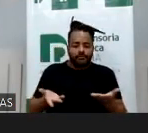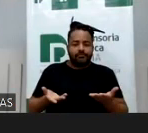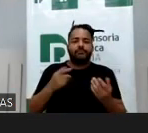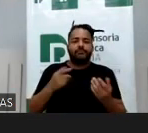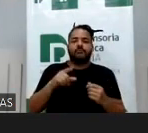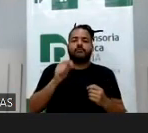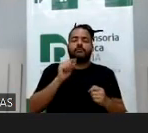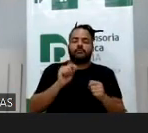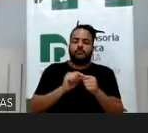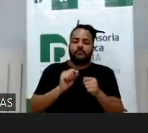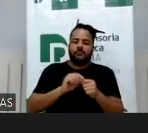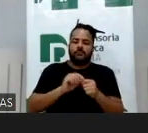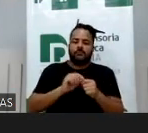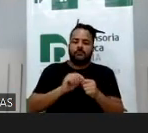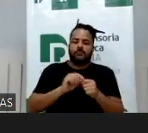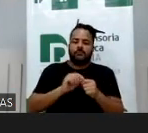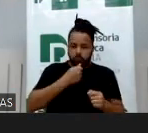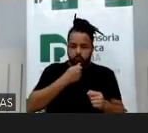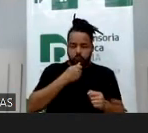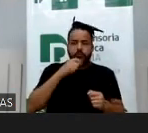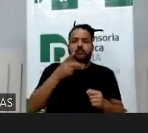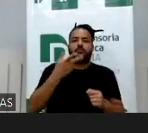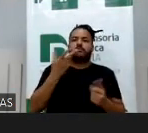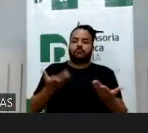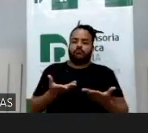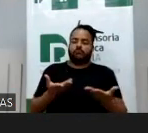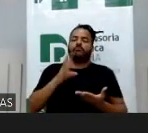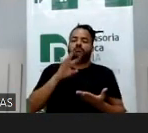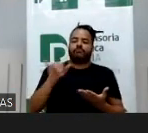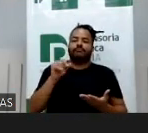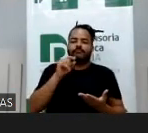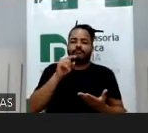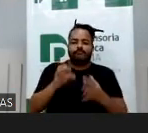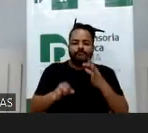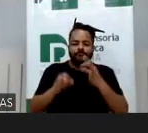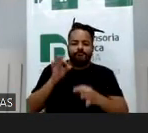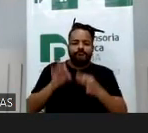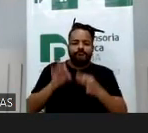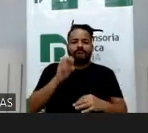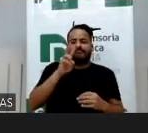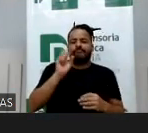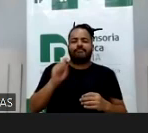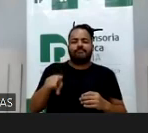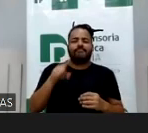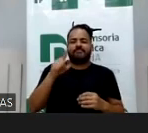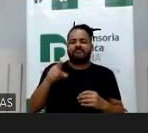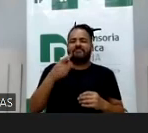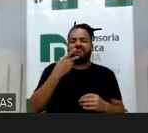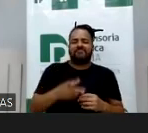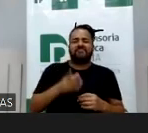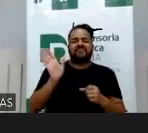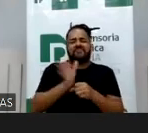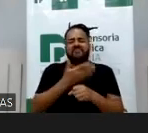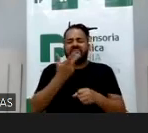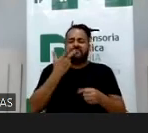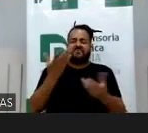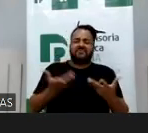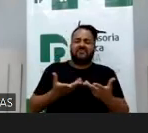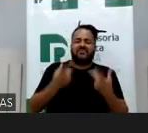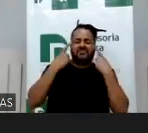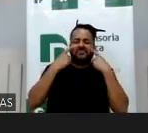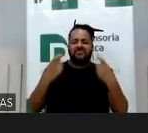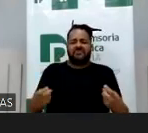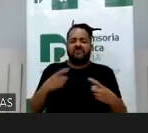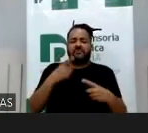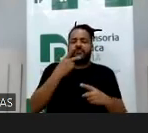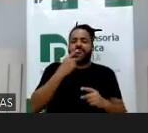partes mesmo, se não tiver jeito, aí você vai submeter ao juiz que tem uns 500 mil casos dele com acusação de abuso sexual, de violência, de não sei o que, e não vai dar o